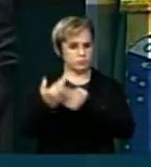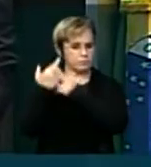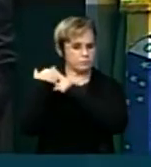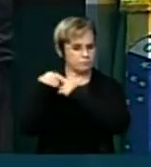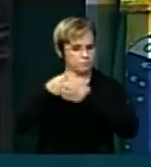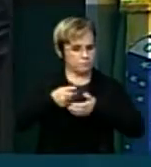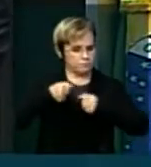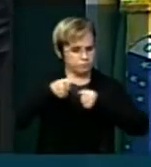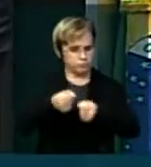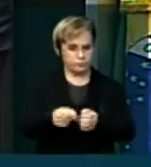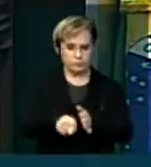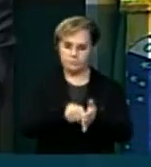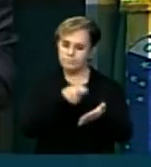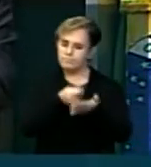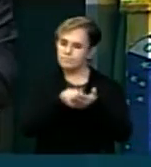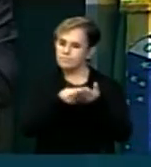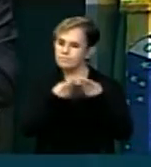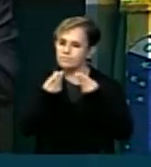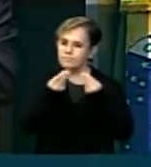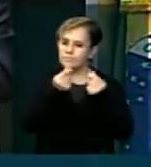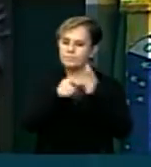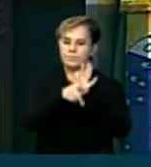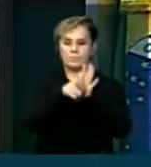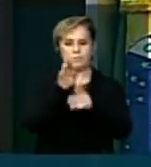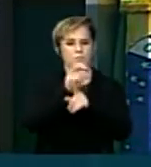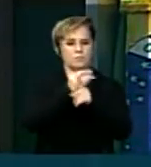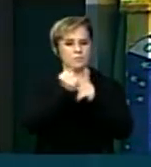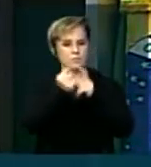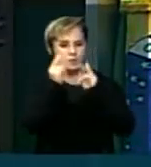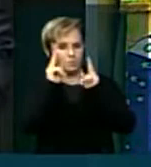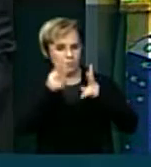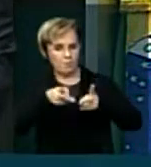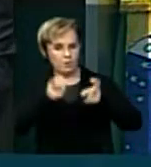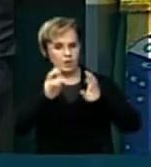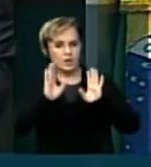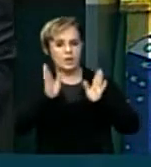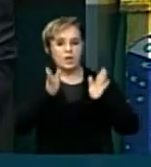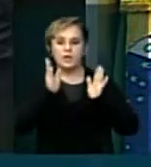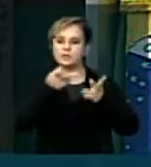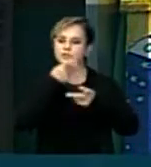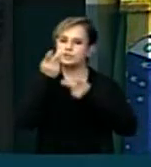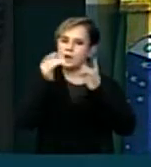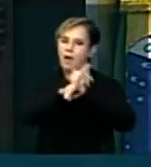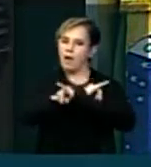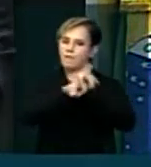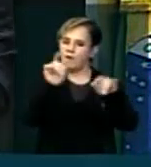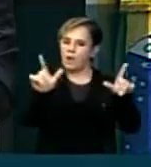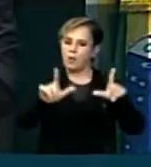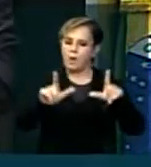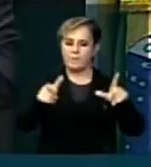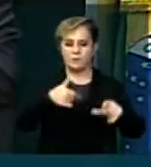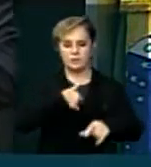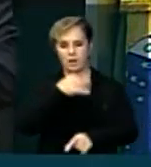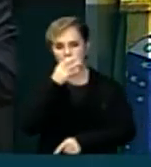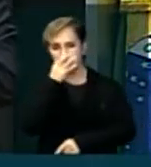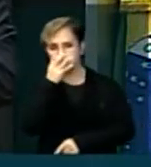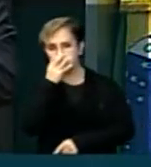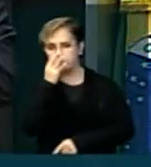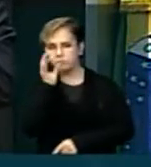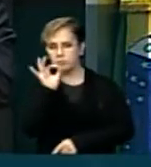demonstrando a sua sensibilidade social, já coloca pela mídia, eu não tive acesso ainda